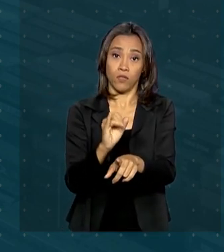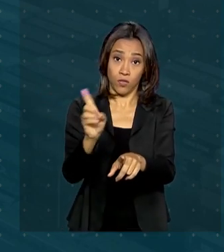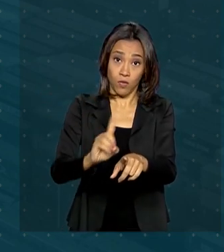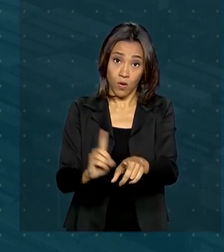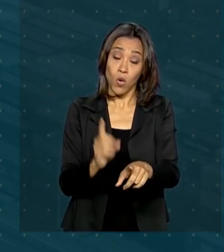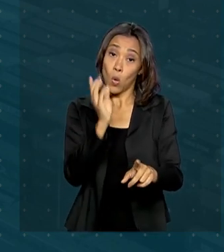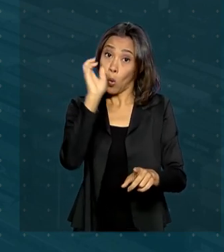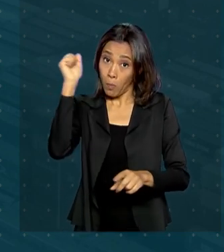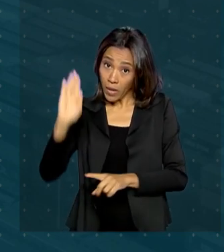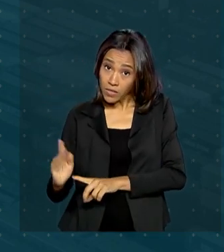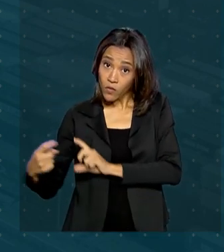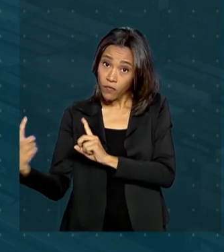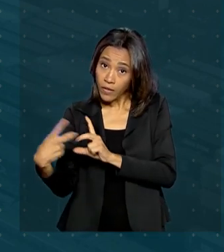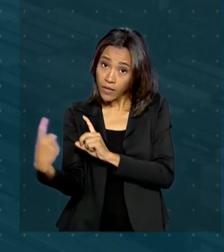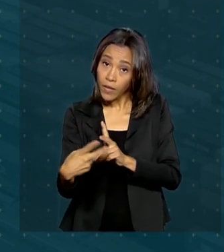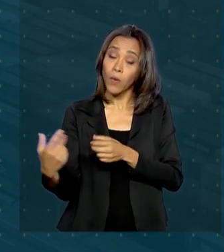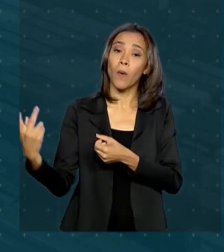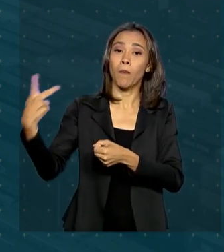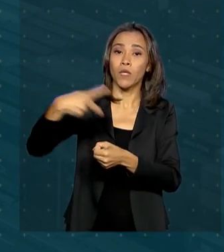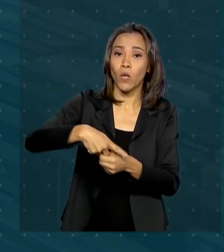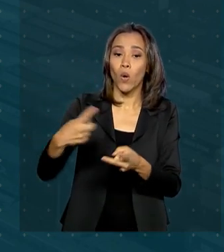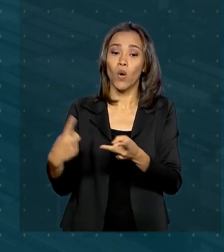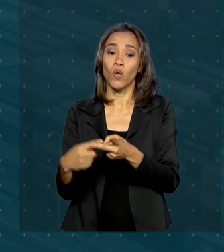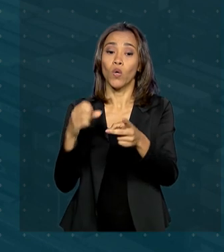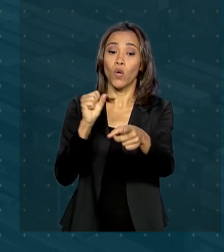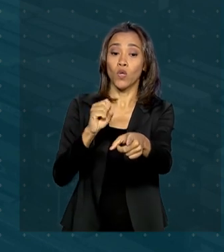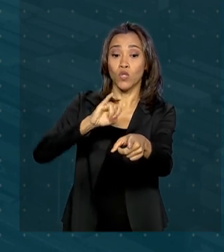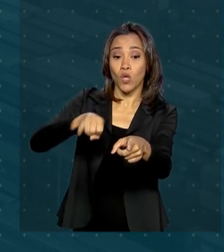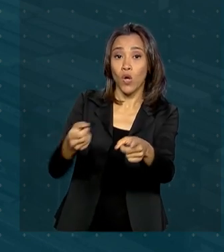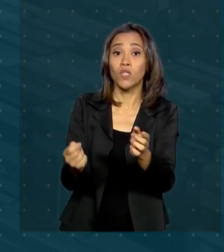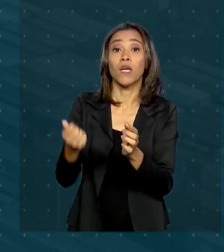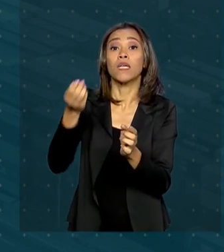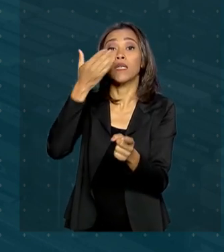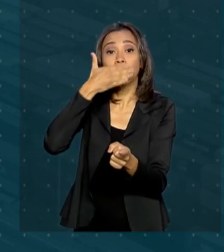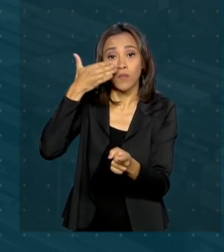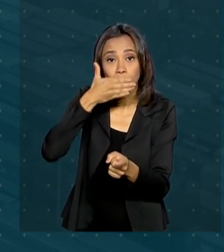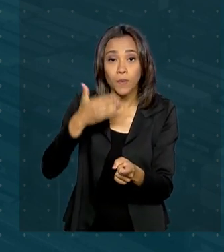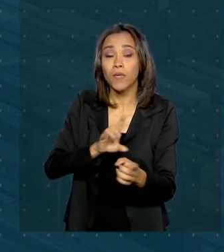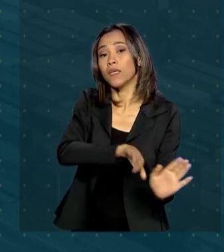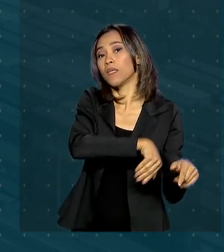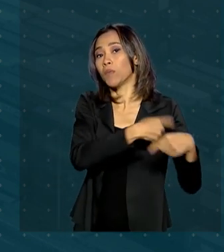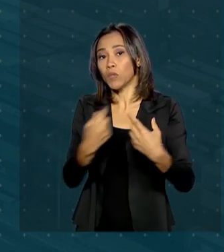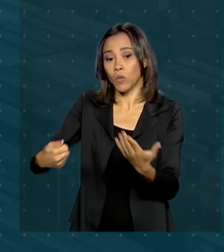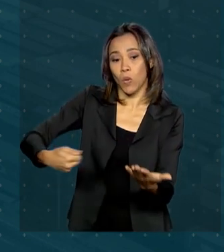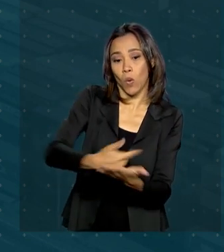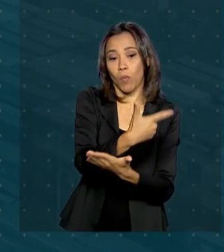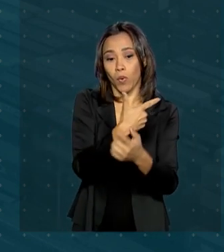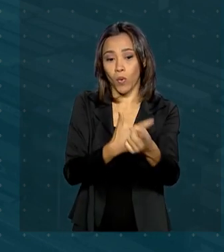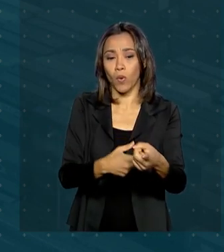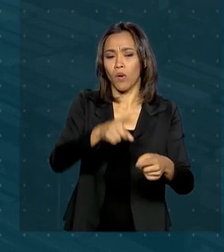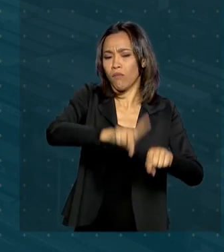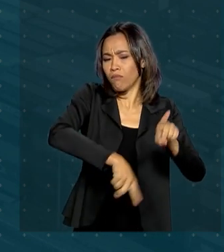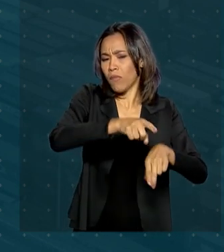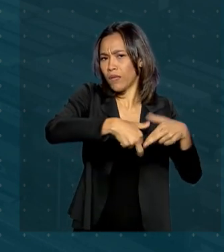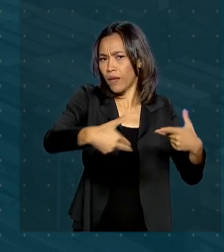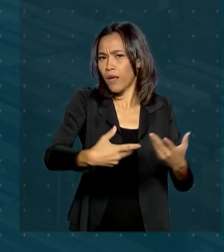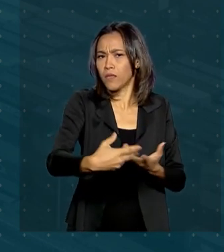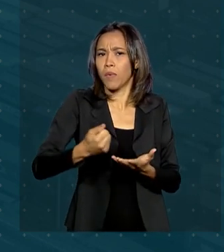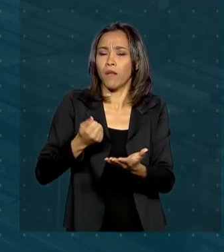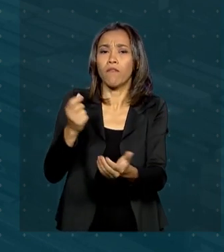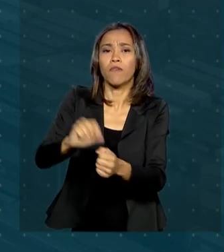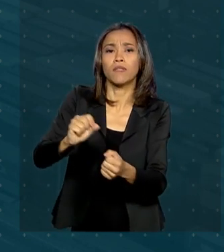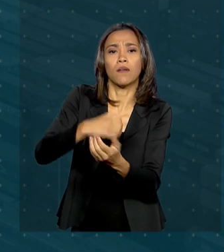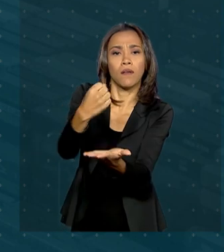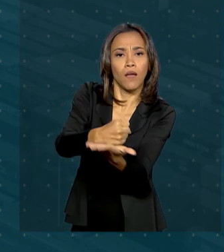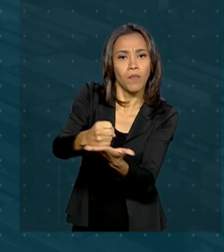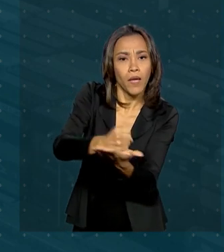vendeu principalmente petróleo, óleo de soja e açúcar e comprou dos indianos insumos para a fabricação de remédios,